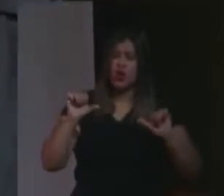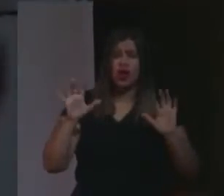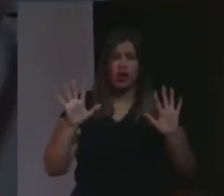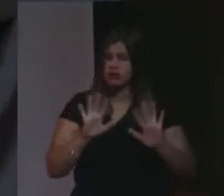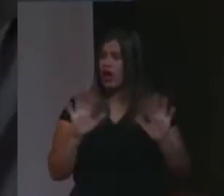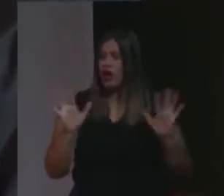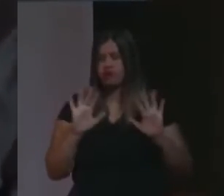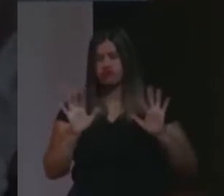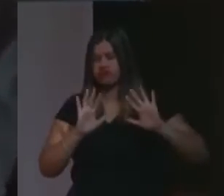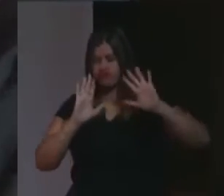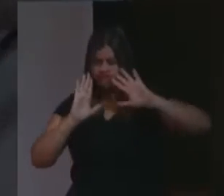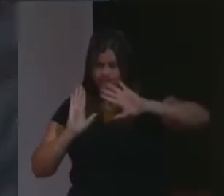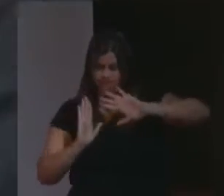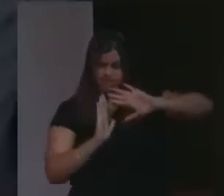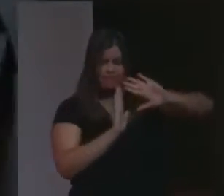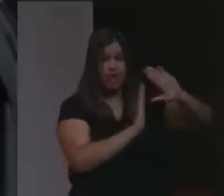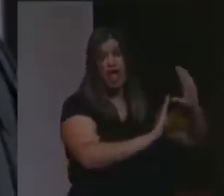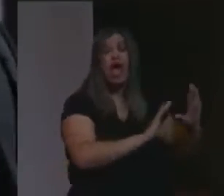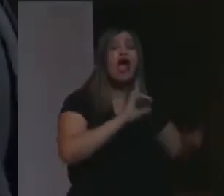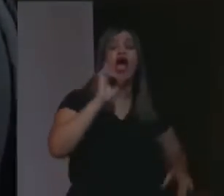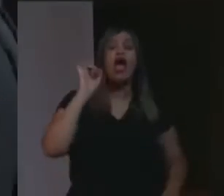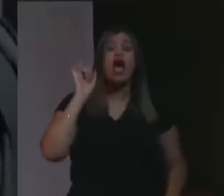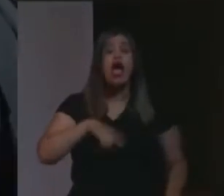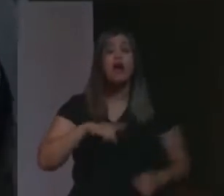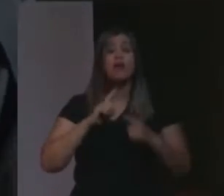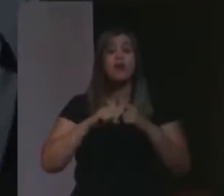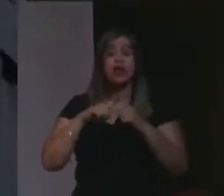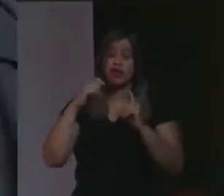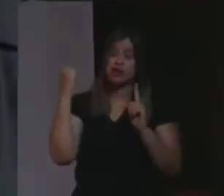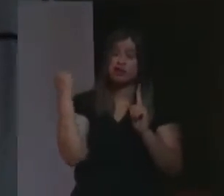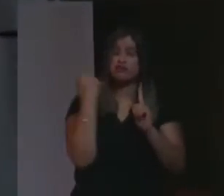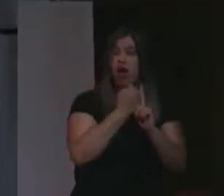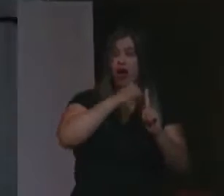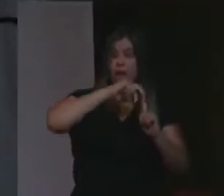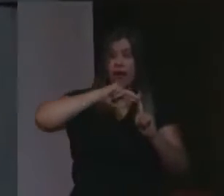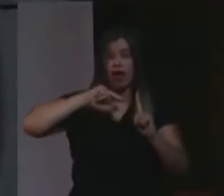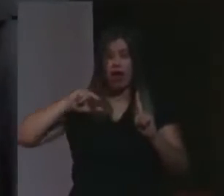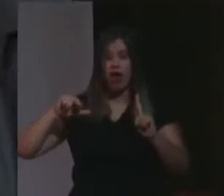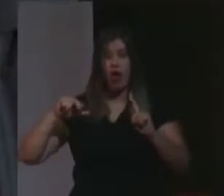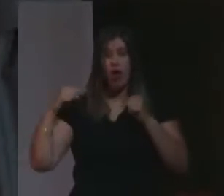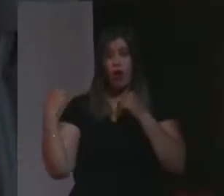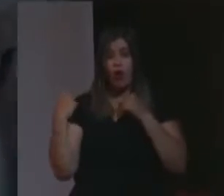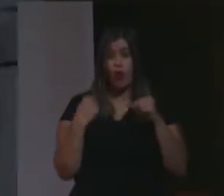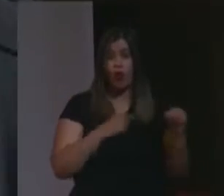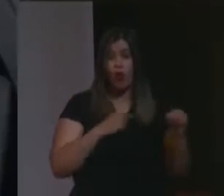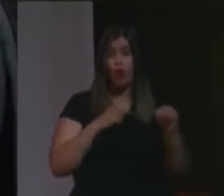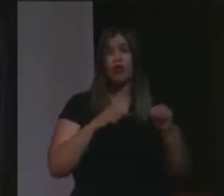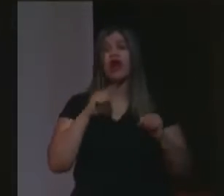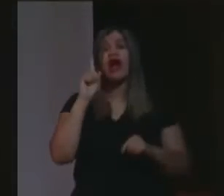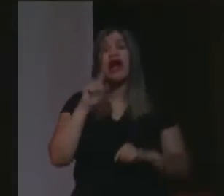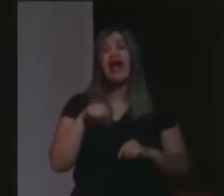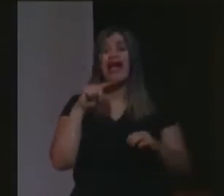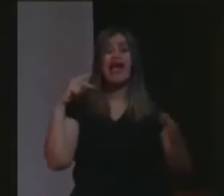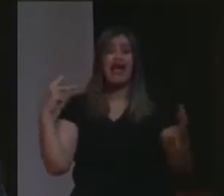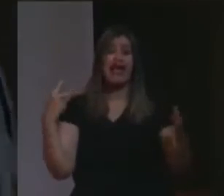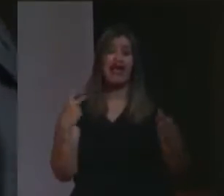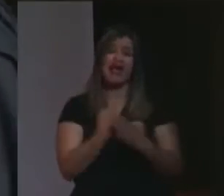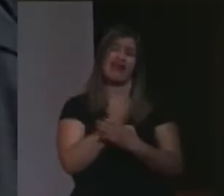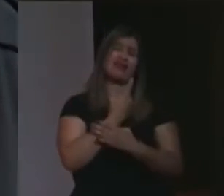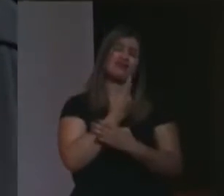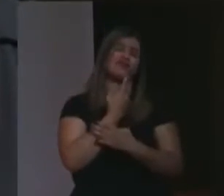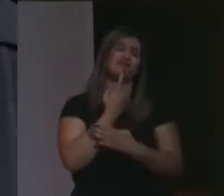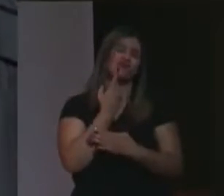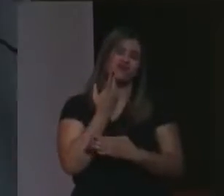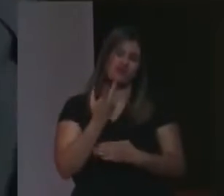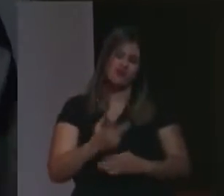Não, não é isso. É porque condenar por crime de genocídio, senhoras e senhores, é cometer um erro crasso,